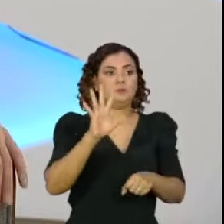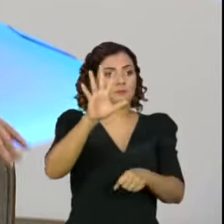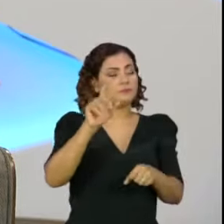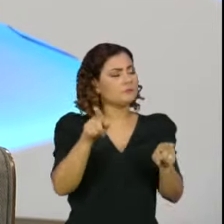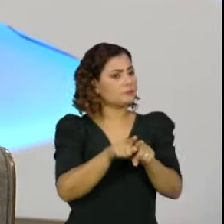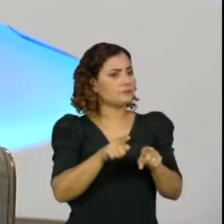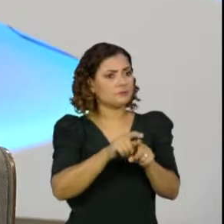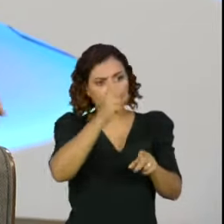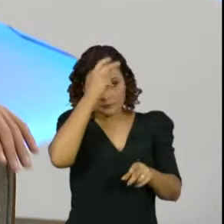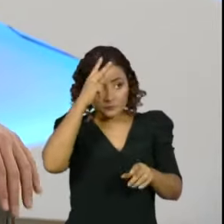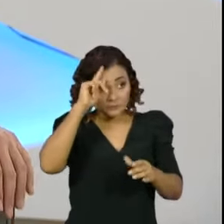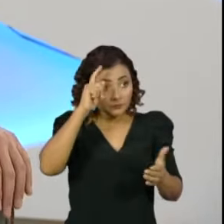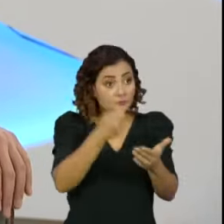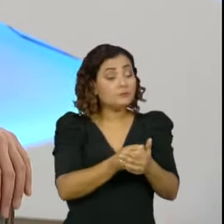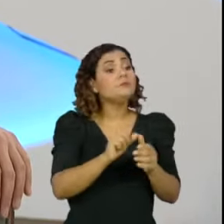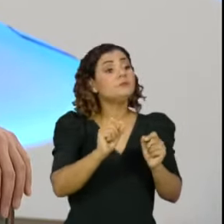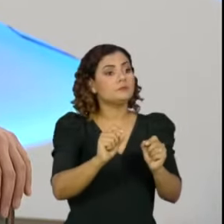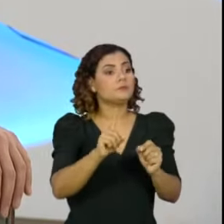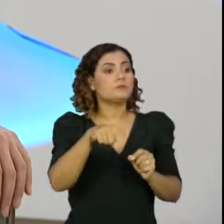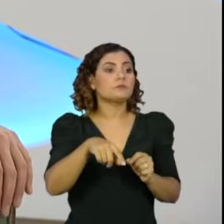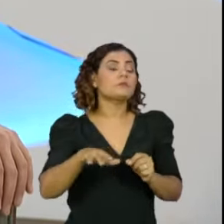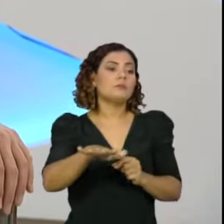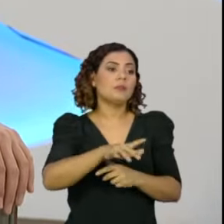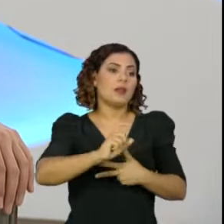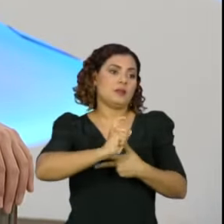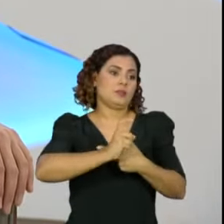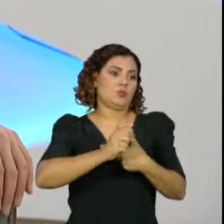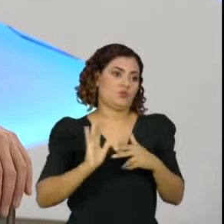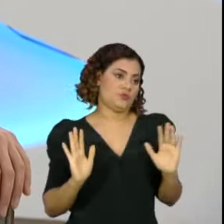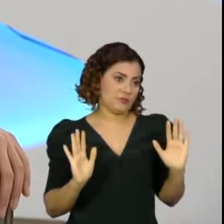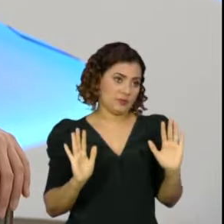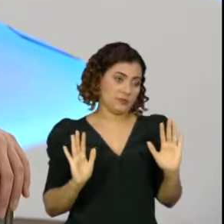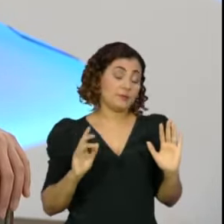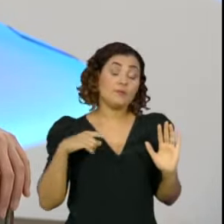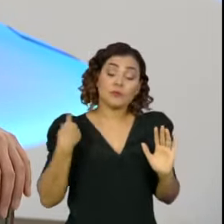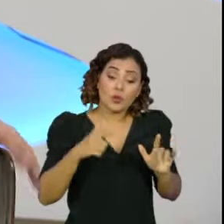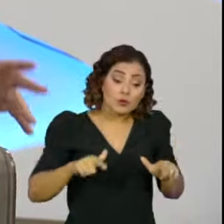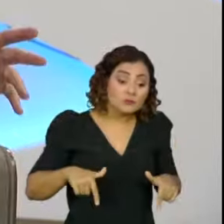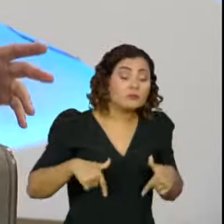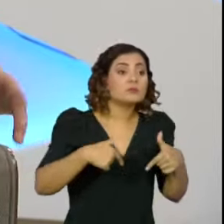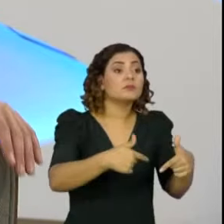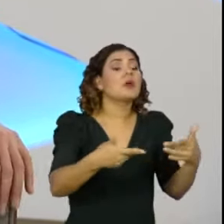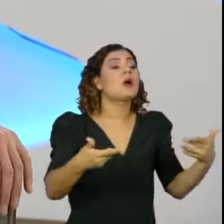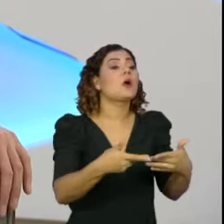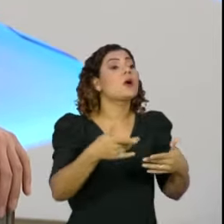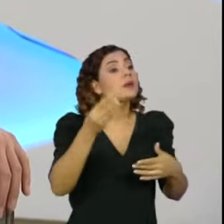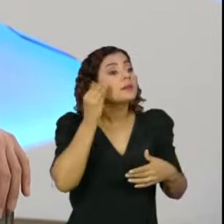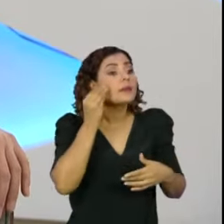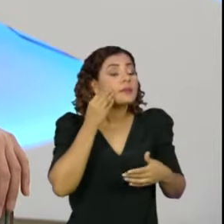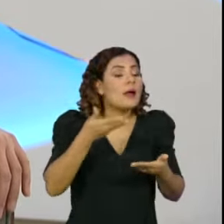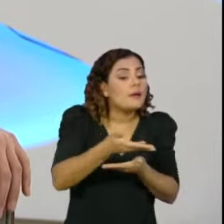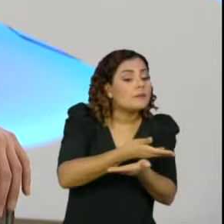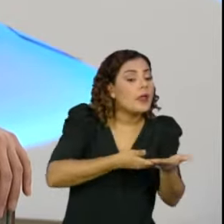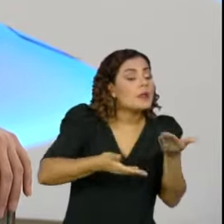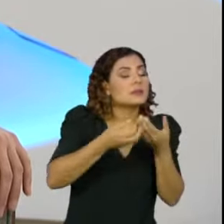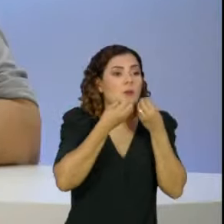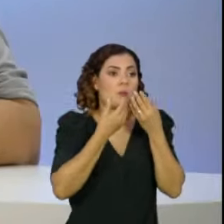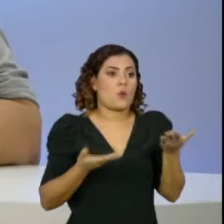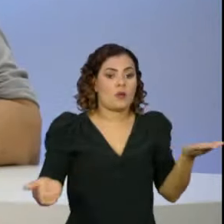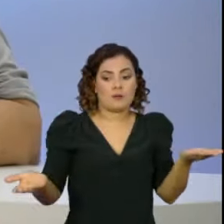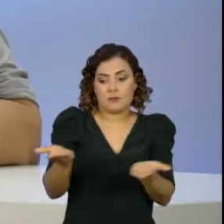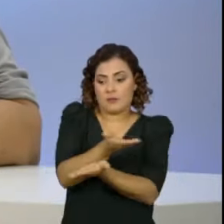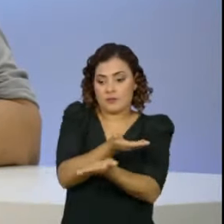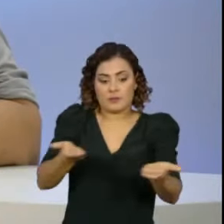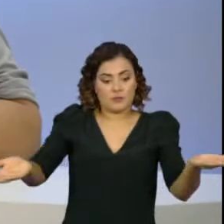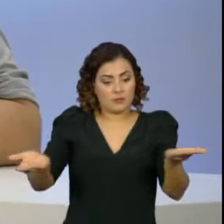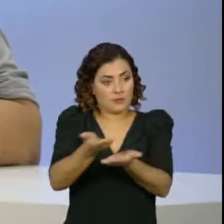prefeitos. Essa é decisão que tem que ser feita pelo Poder Executivo. E o que nós podemos fazer no Parlamento é buscar intermediar uma boa relação que possa